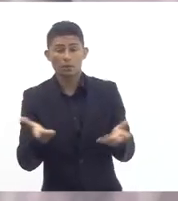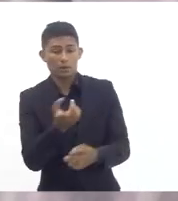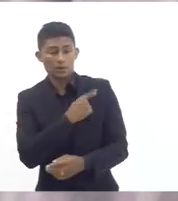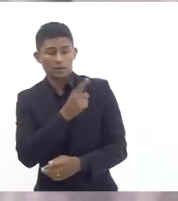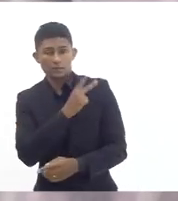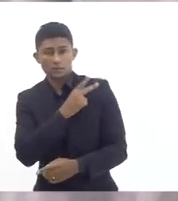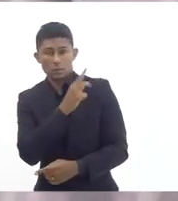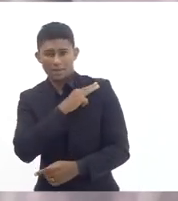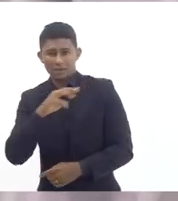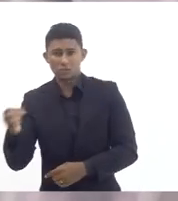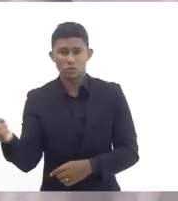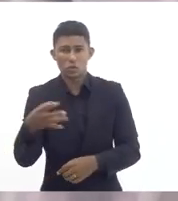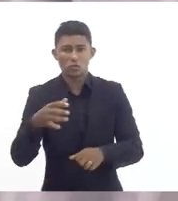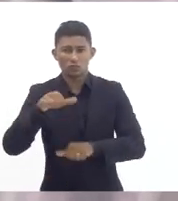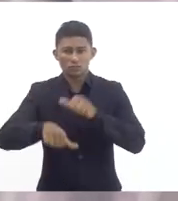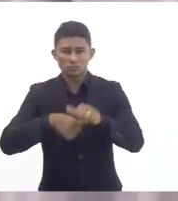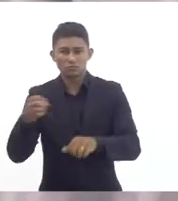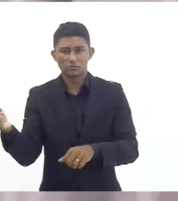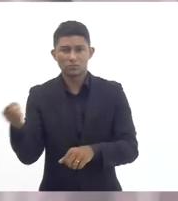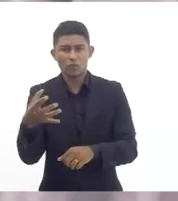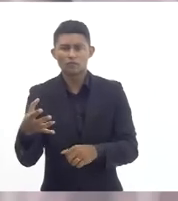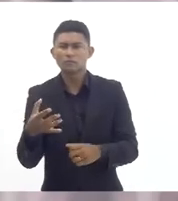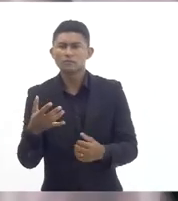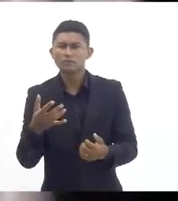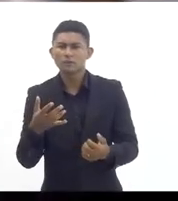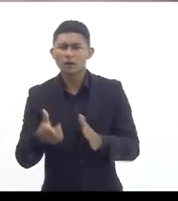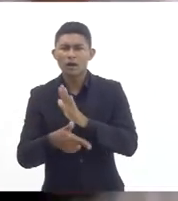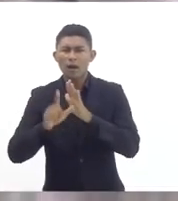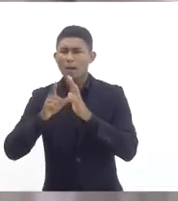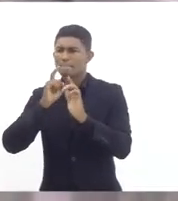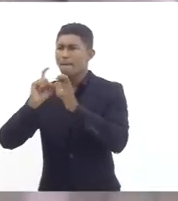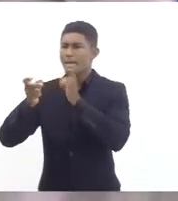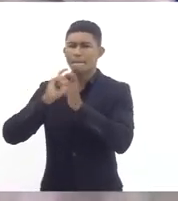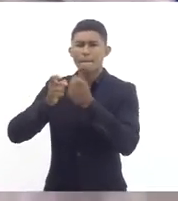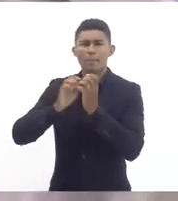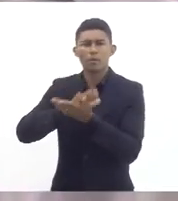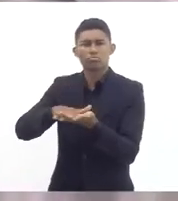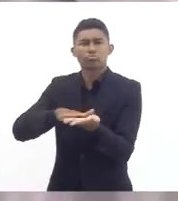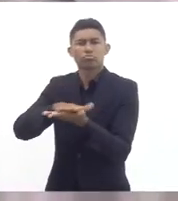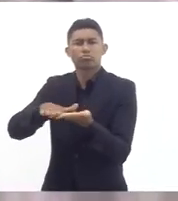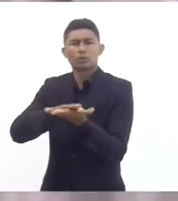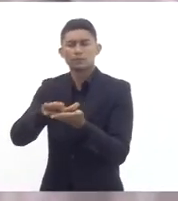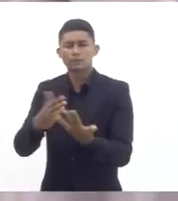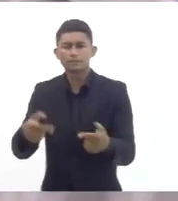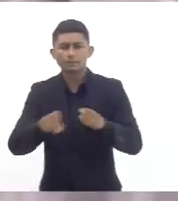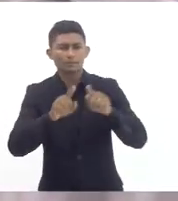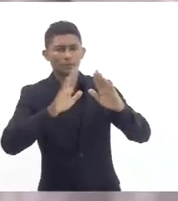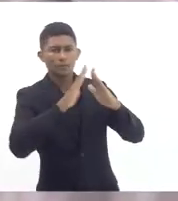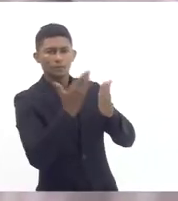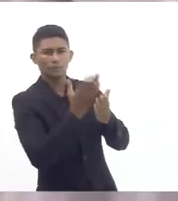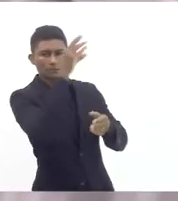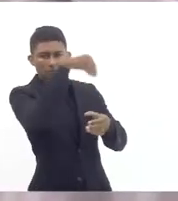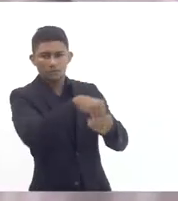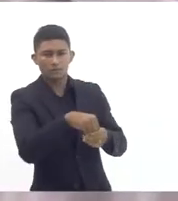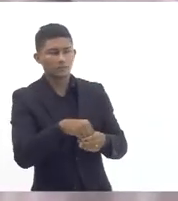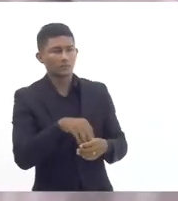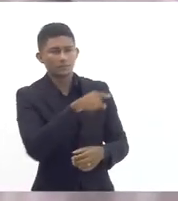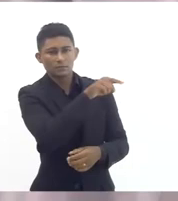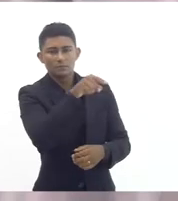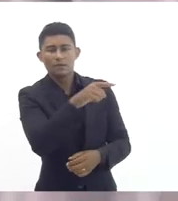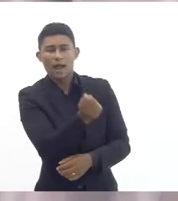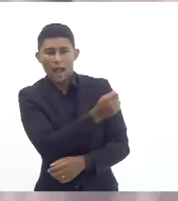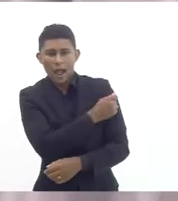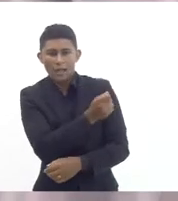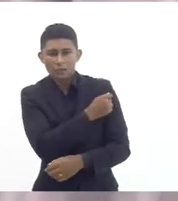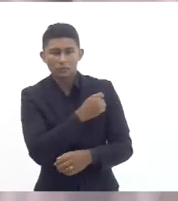educacional não tem coordenador pedagógico a gente está vendo uma tensão nas escolas porque os alunos ficaram dois anos dentro de casa e as